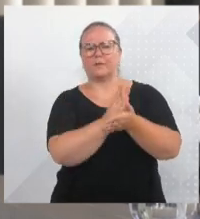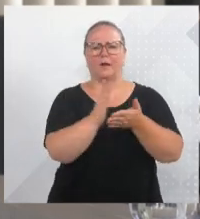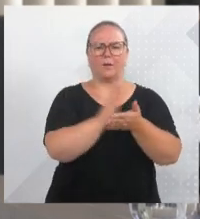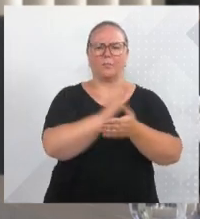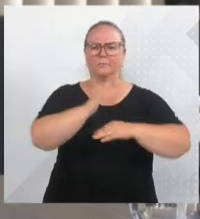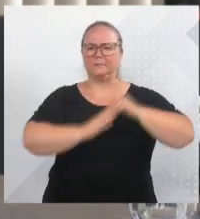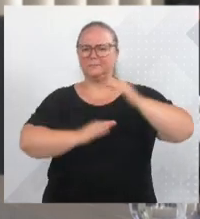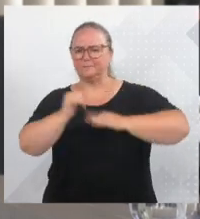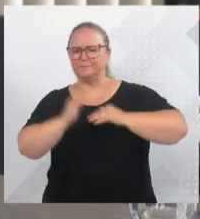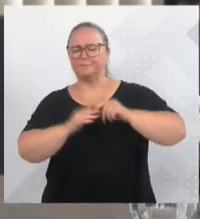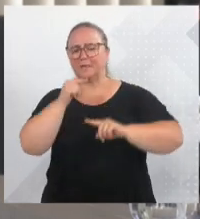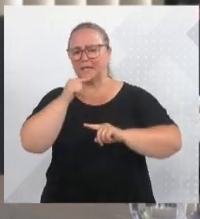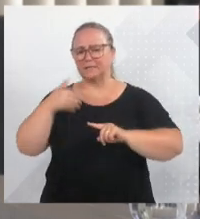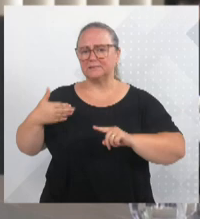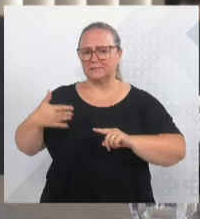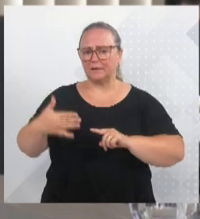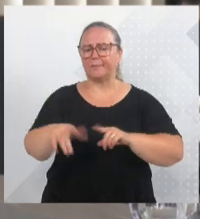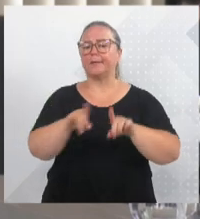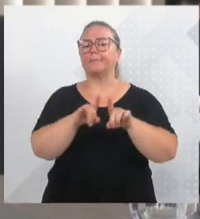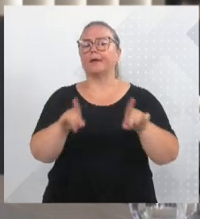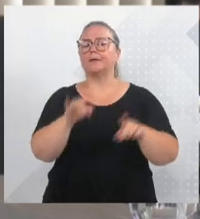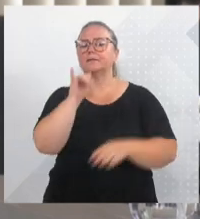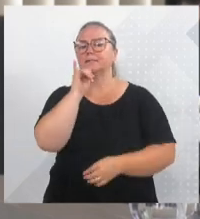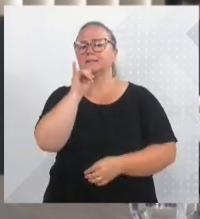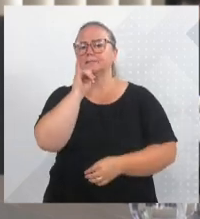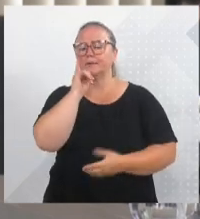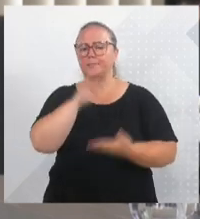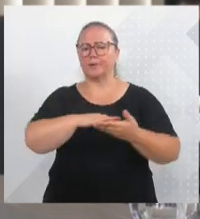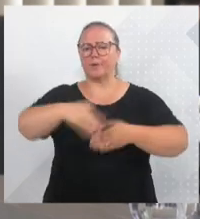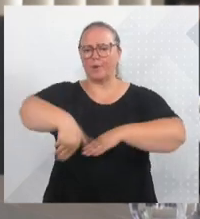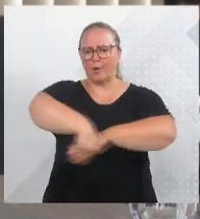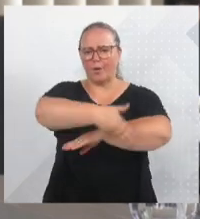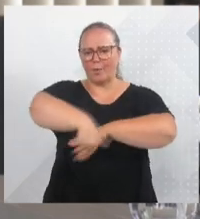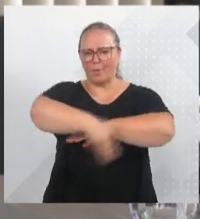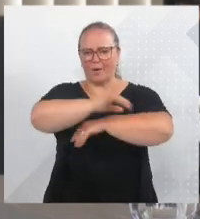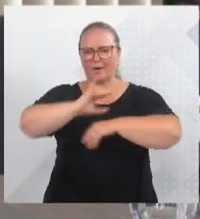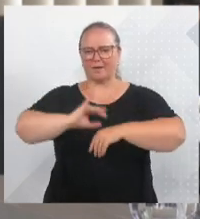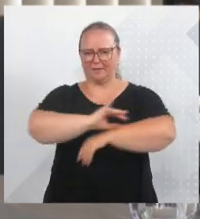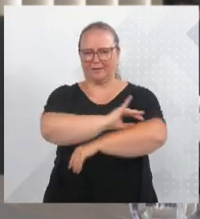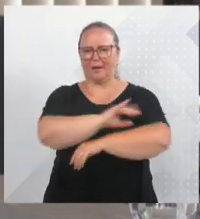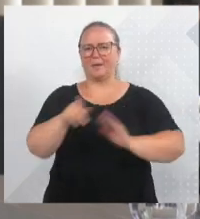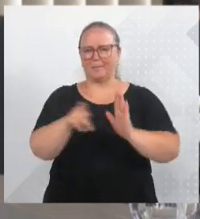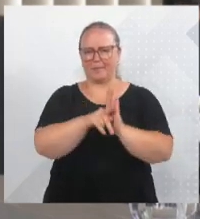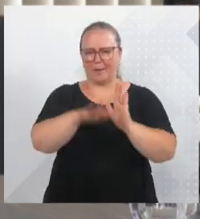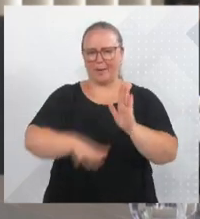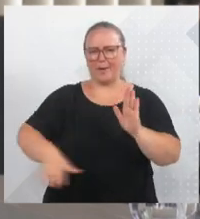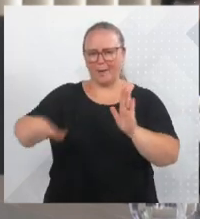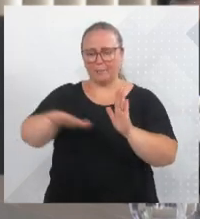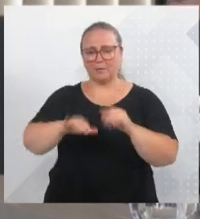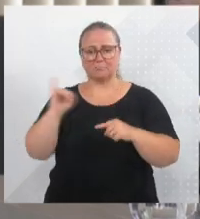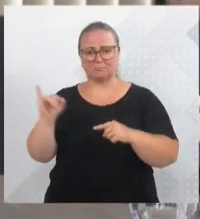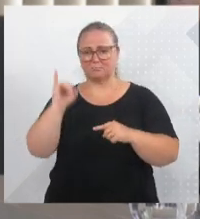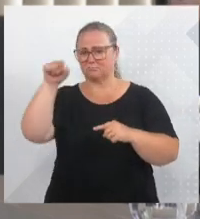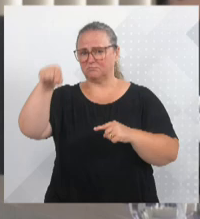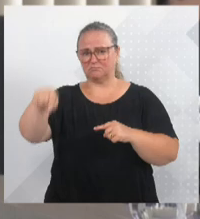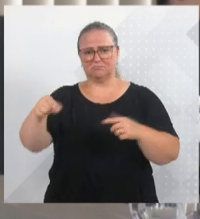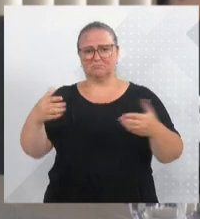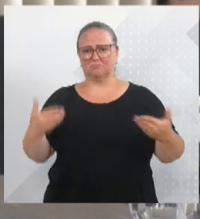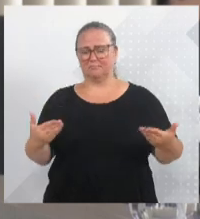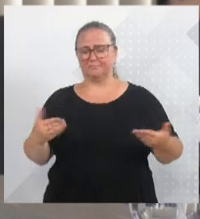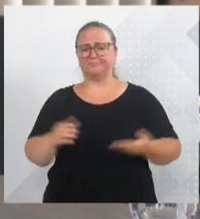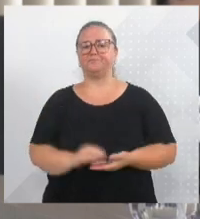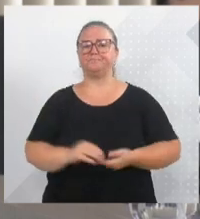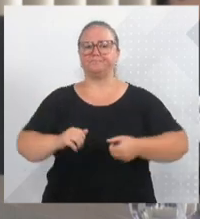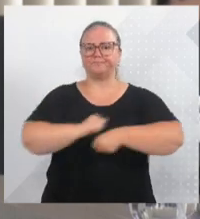semana e queria destacar, por exemplo, a obra da rua Paulo Zingel, na Itapava Central, uma via importantíssima daquela região. A expectativa é que a